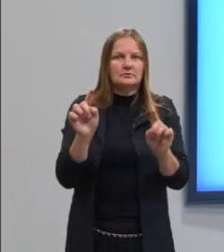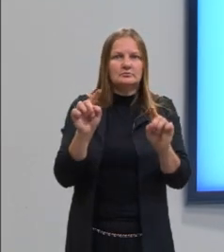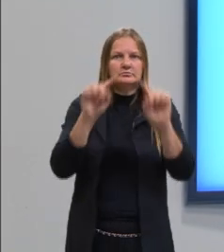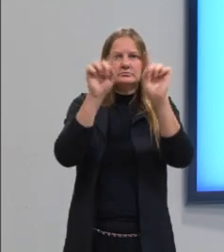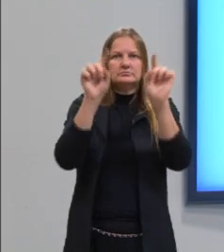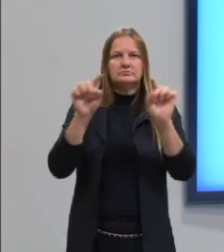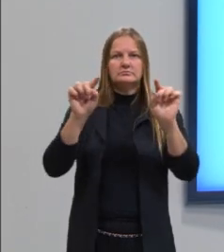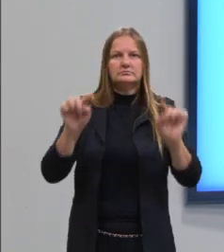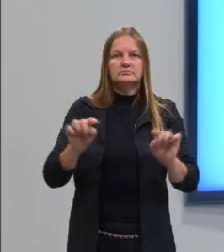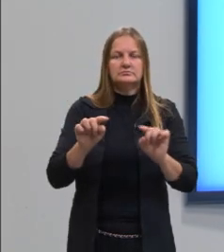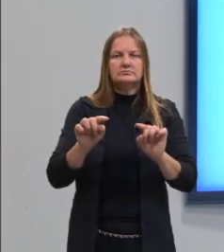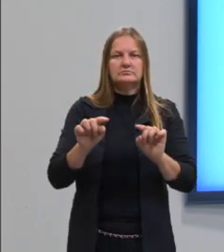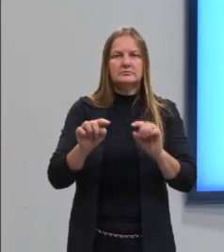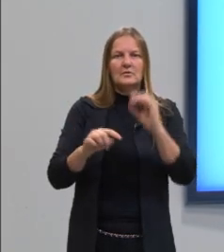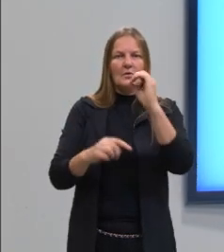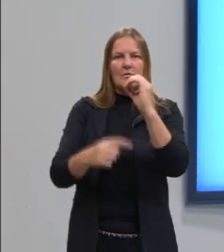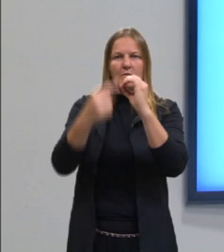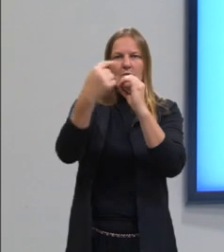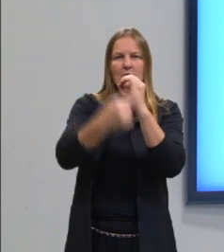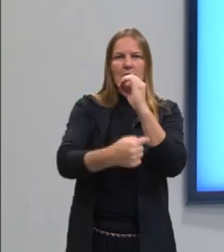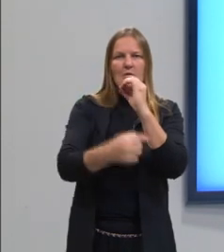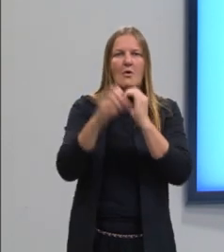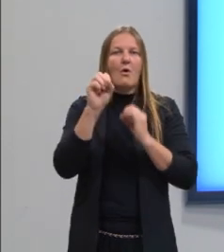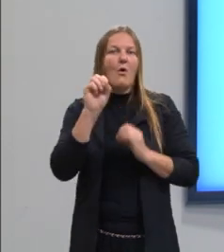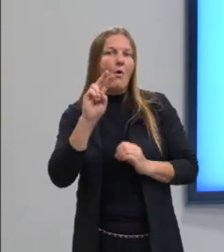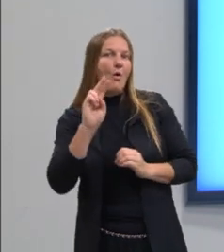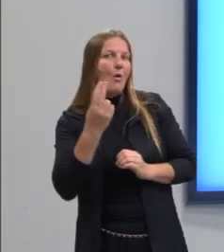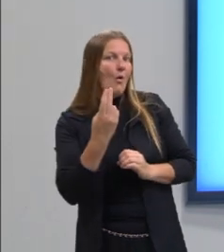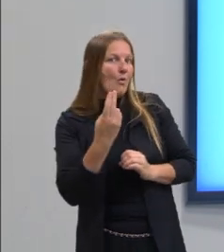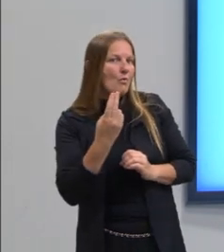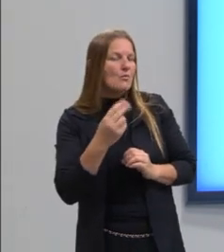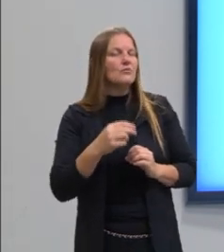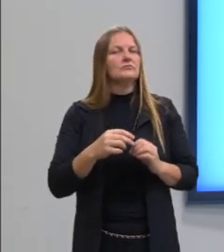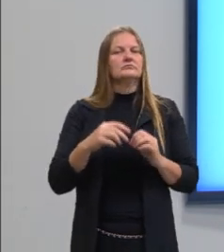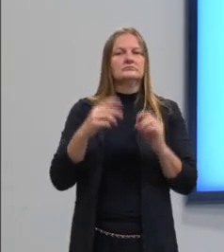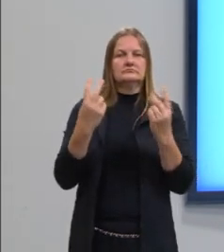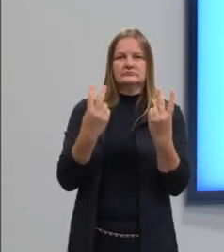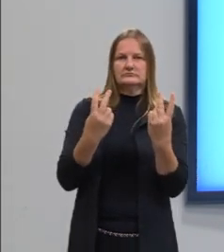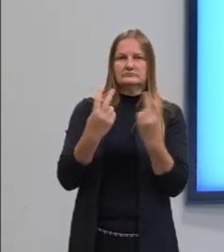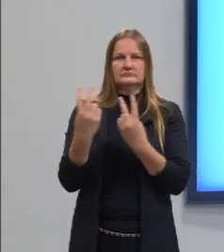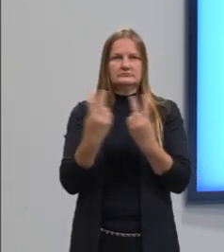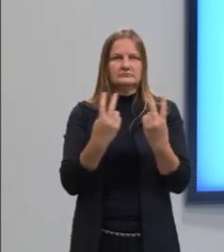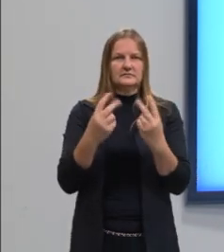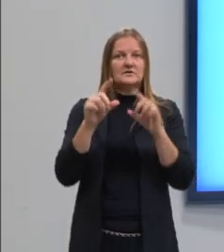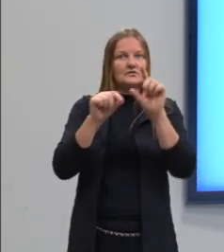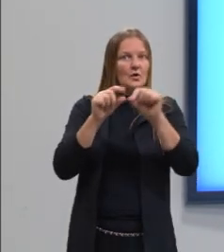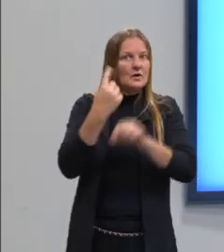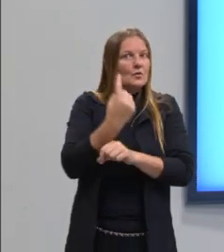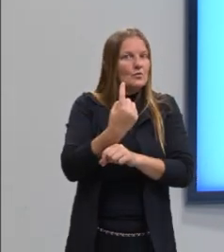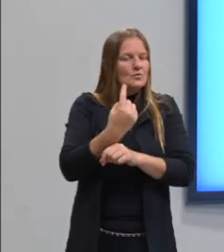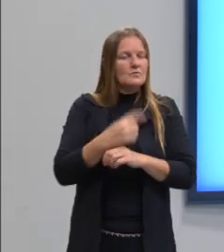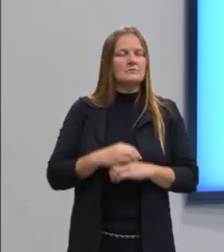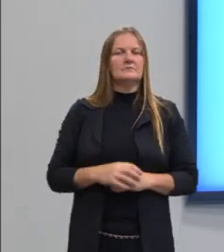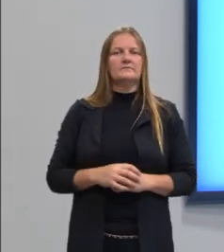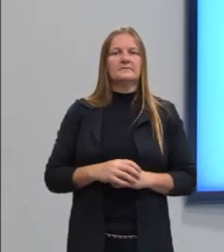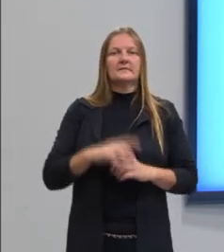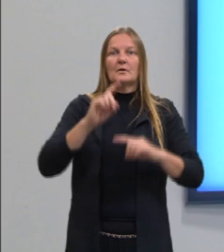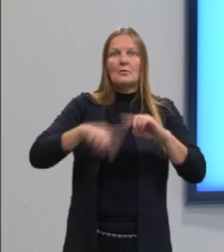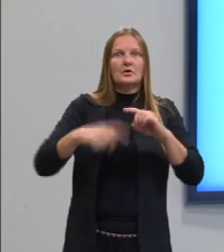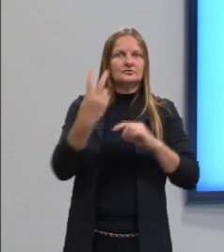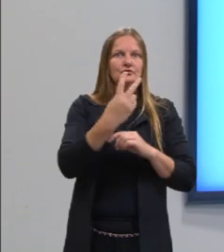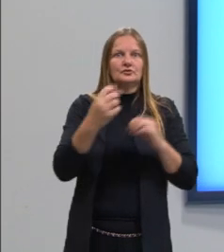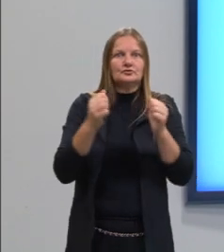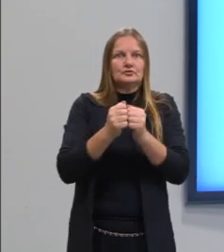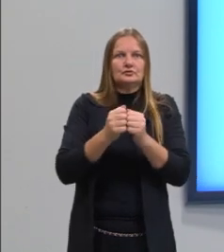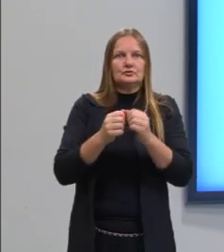essa anotação aqui, este símbolo, dentro das duas chaves, porque é isso algo incorreto de se fazer, e a